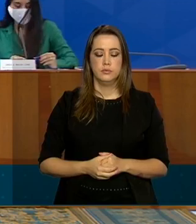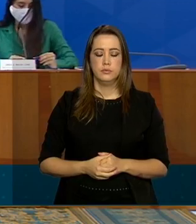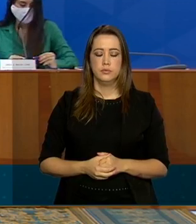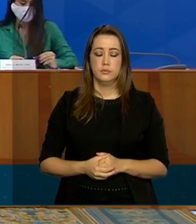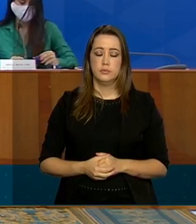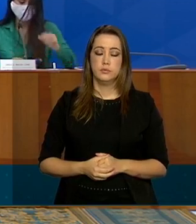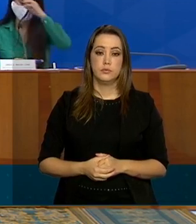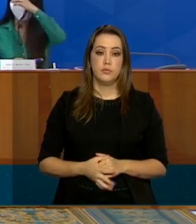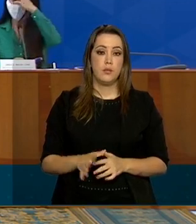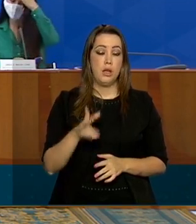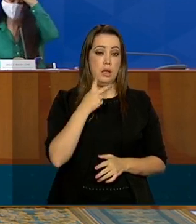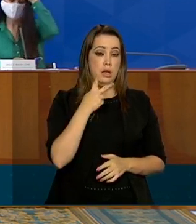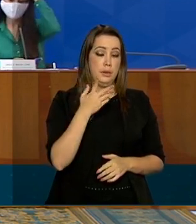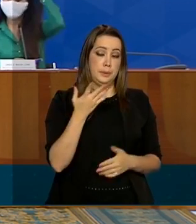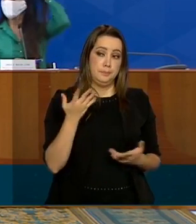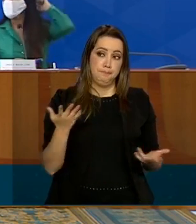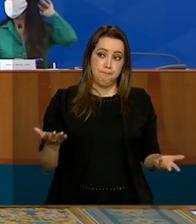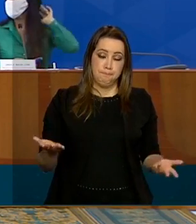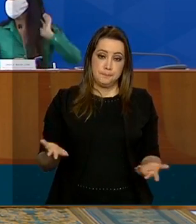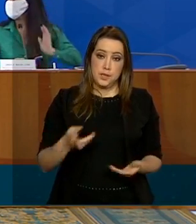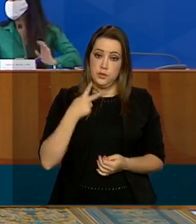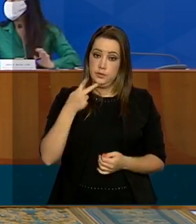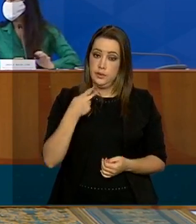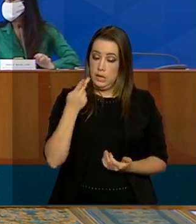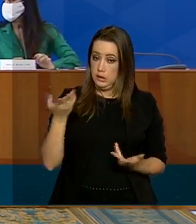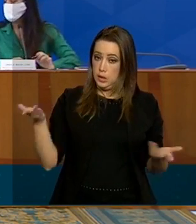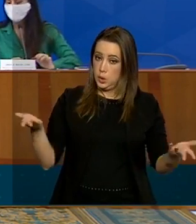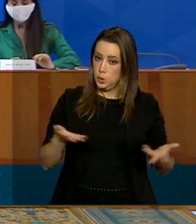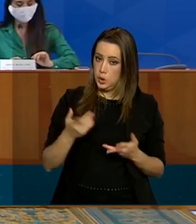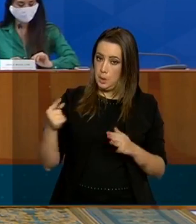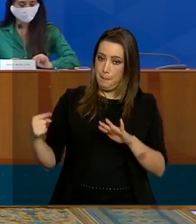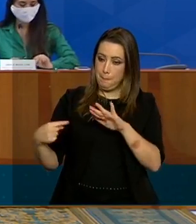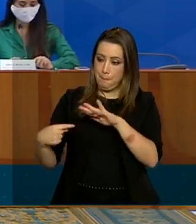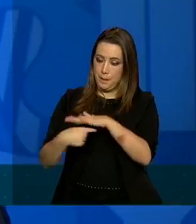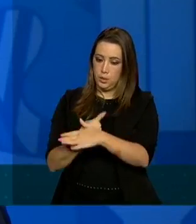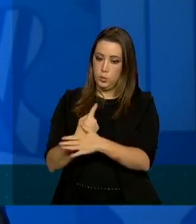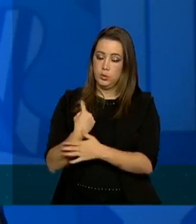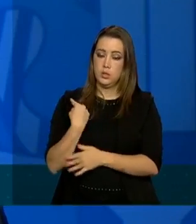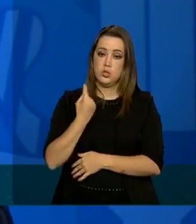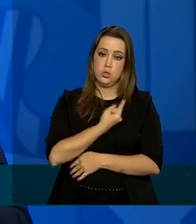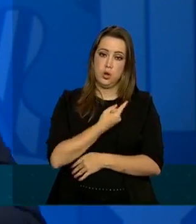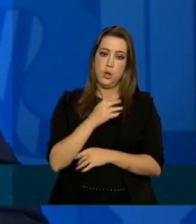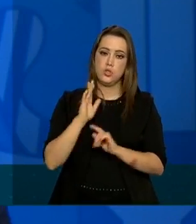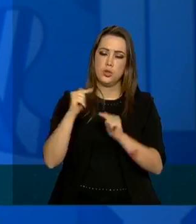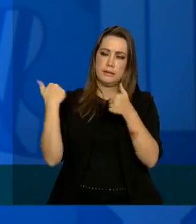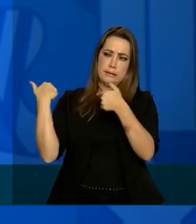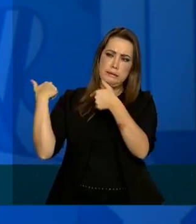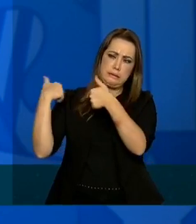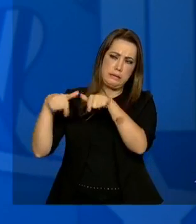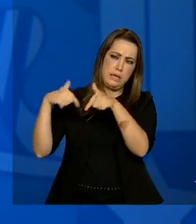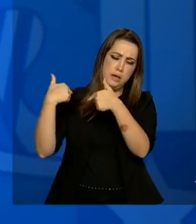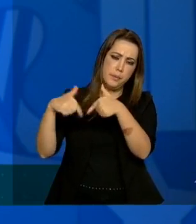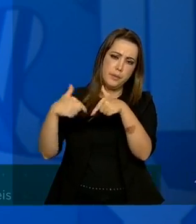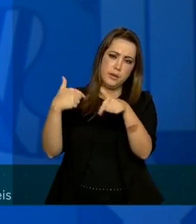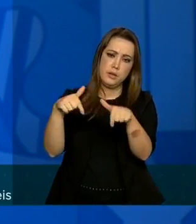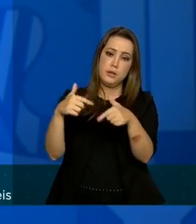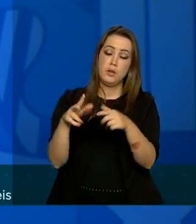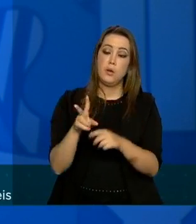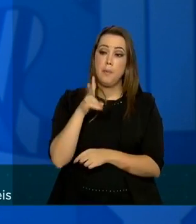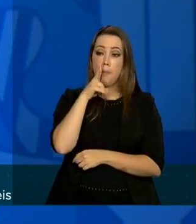Bom, em relação à pergunta a gente fez uma série de ações do ponto para